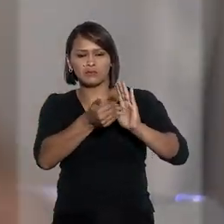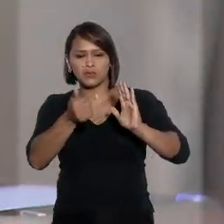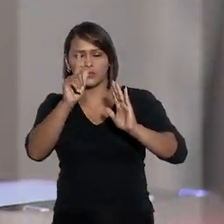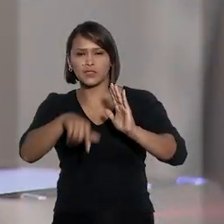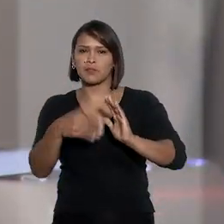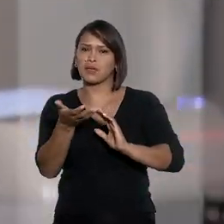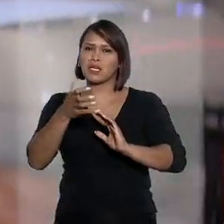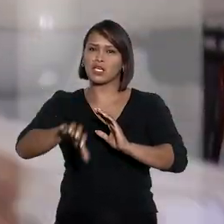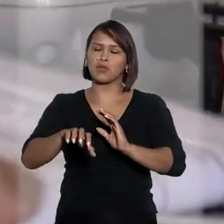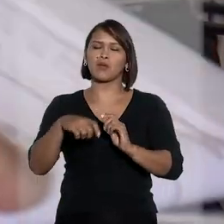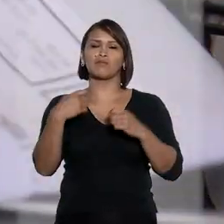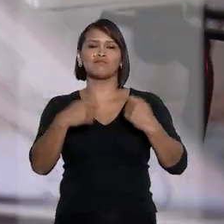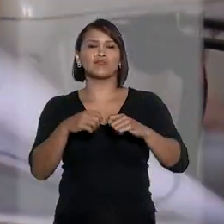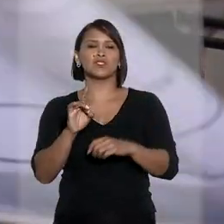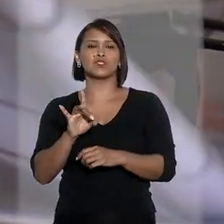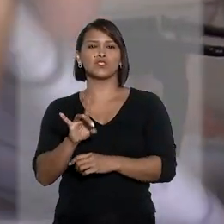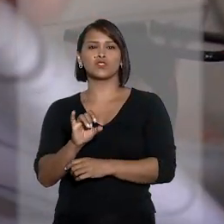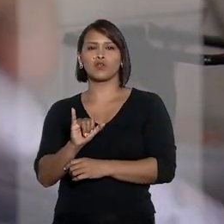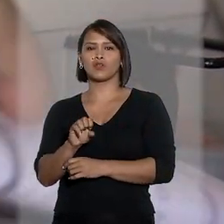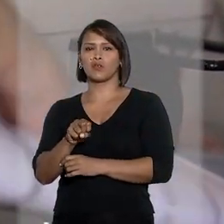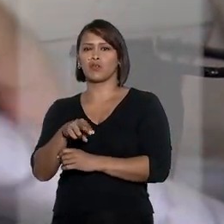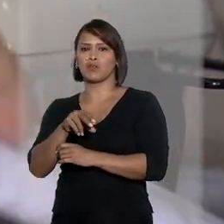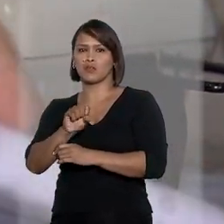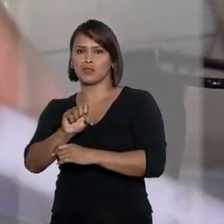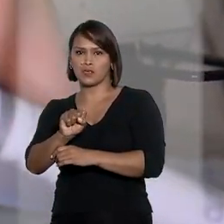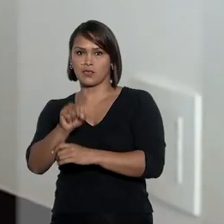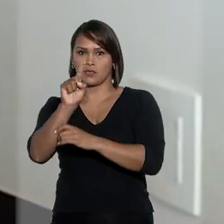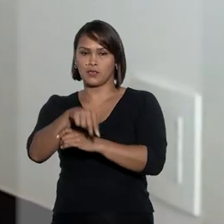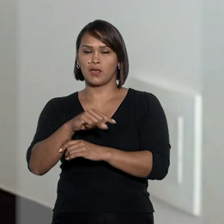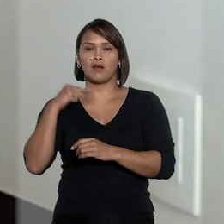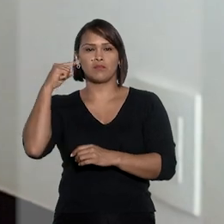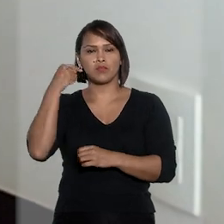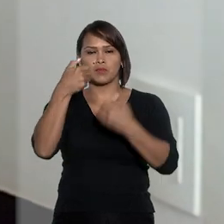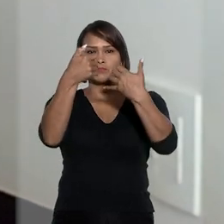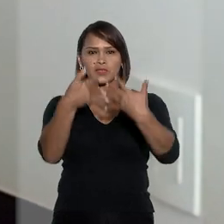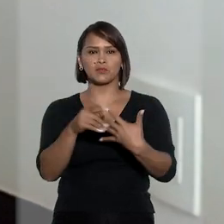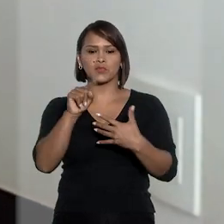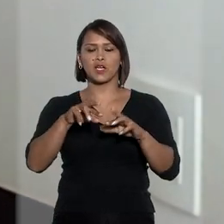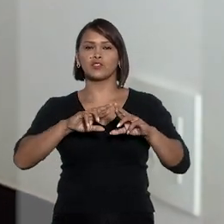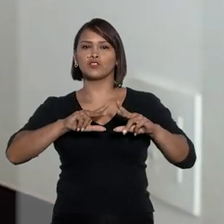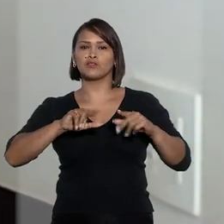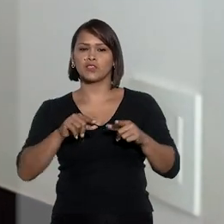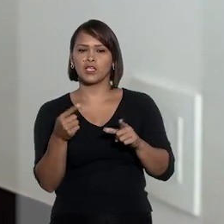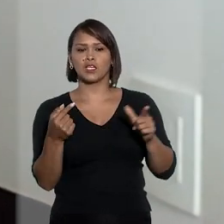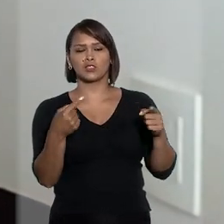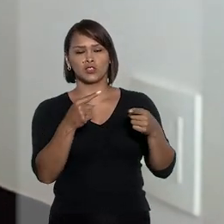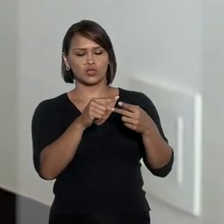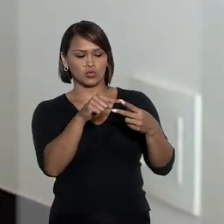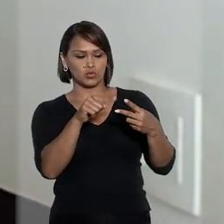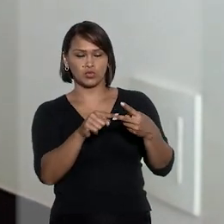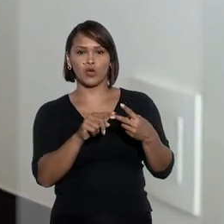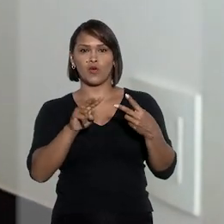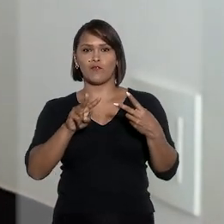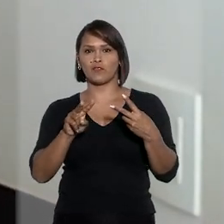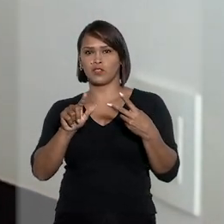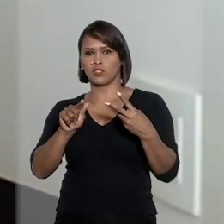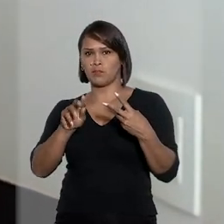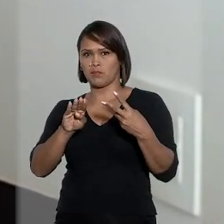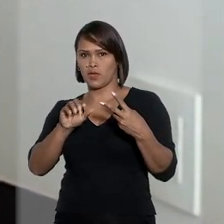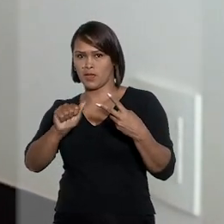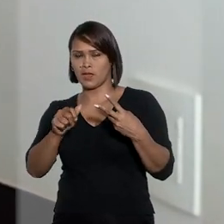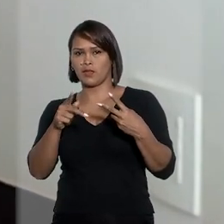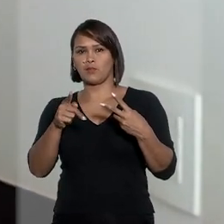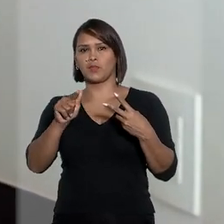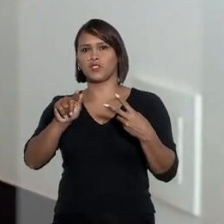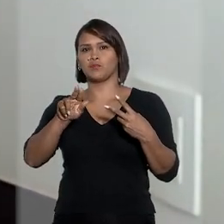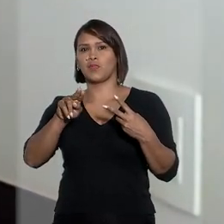a saída para quem não quer depender só do INSS. Este advogado explica a diferença de dois planos, o VGBL